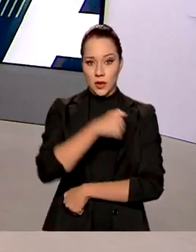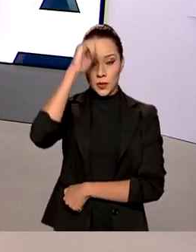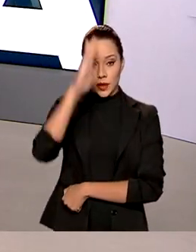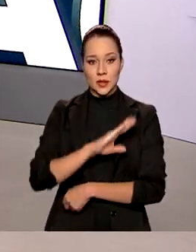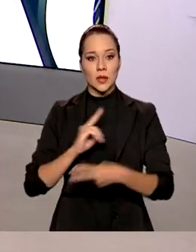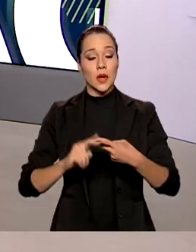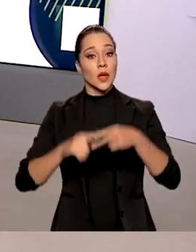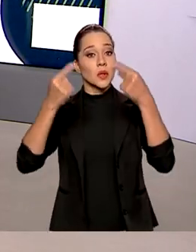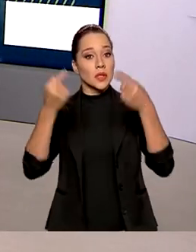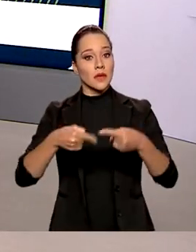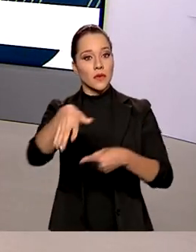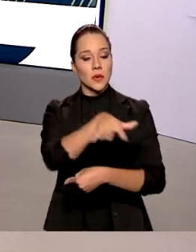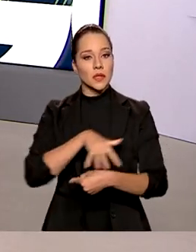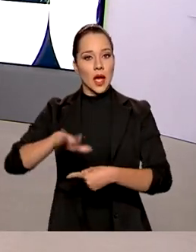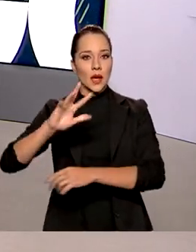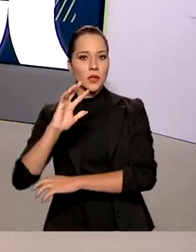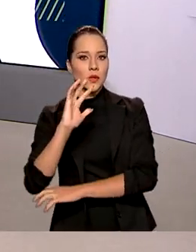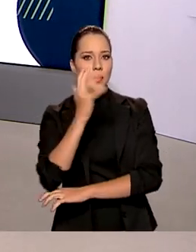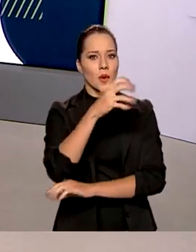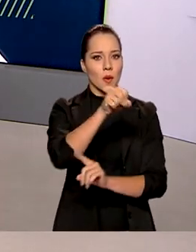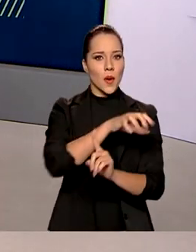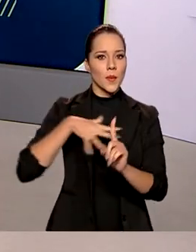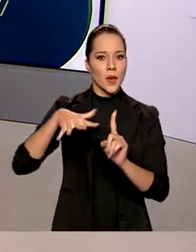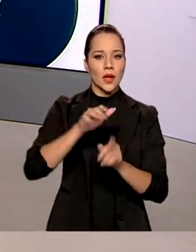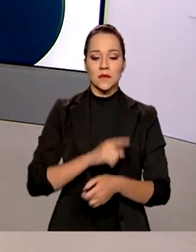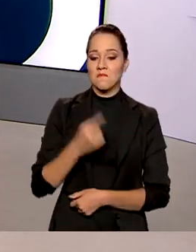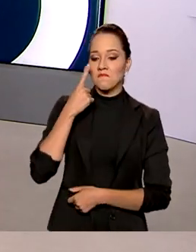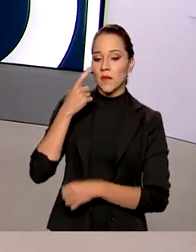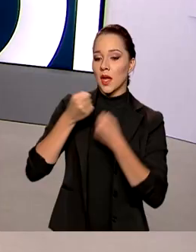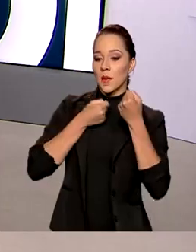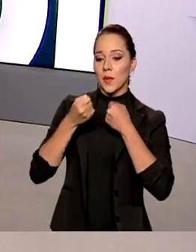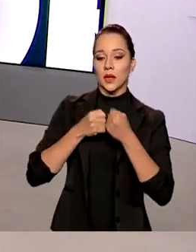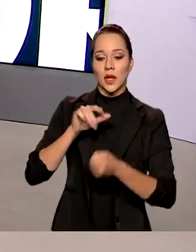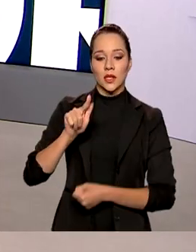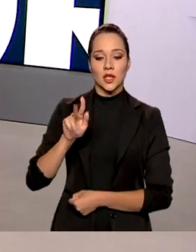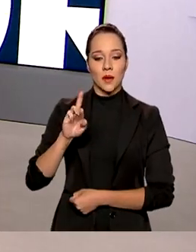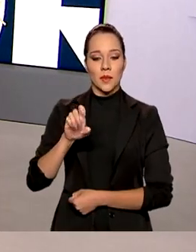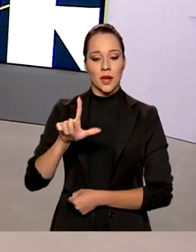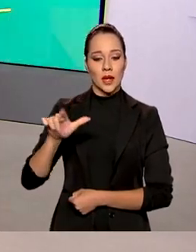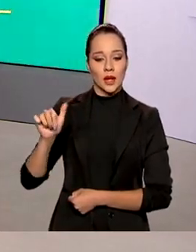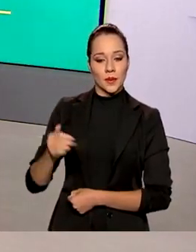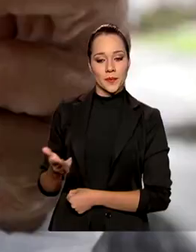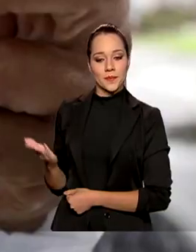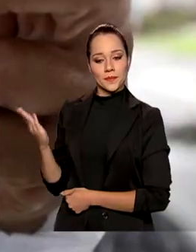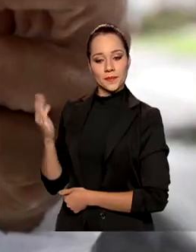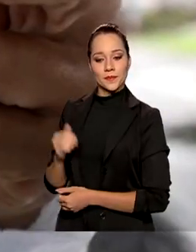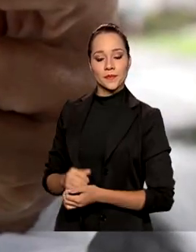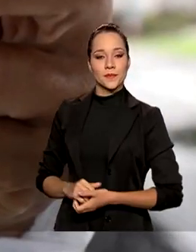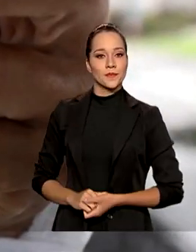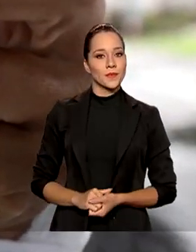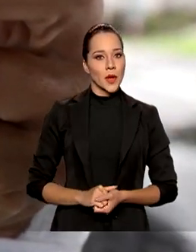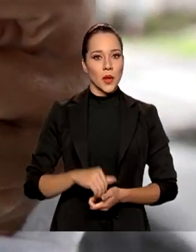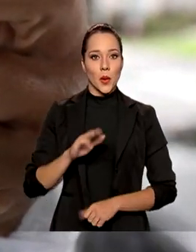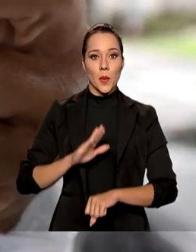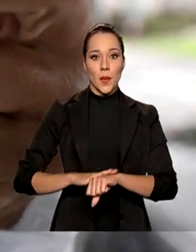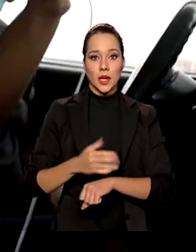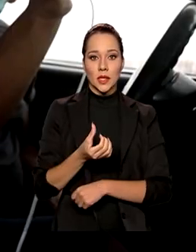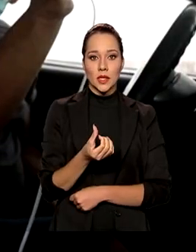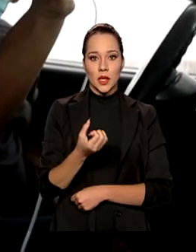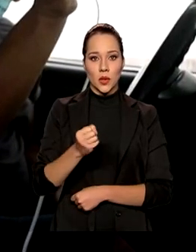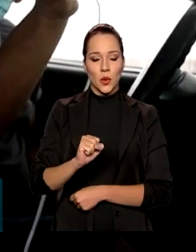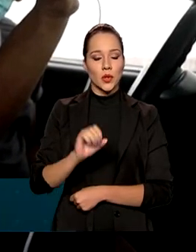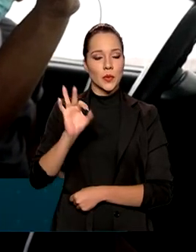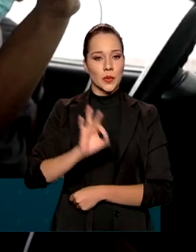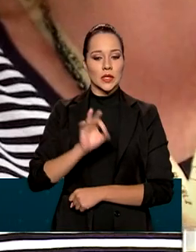Brasil e os desafios na área do meio ambiente. Vamos ver na reportagem de Gabriela Noronha. Com mais de 68